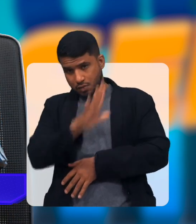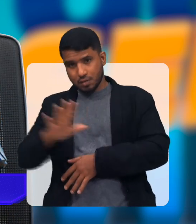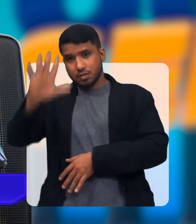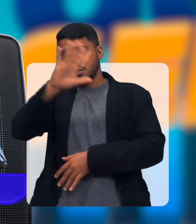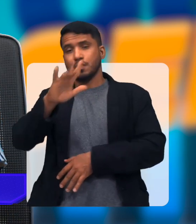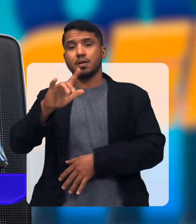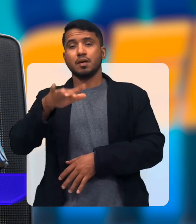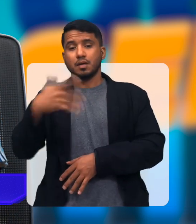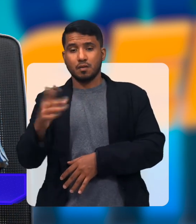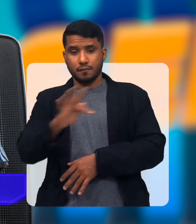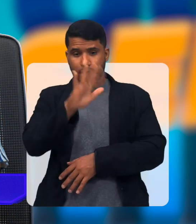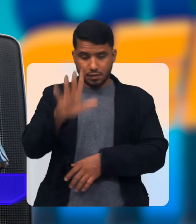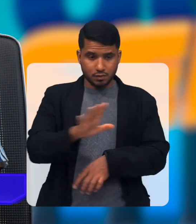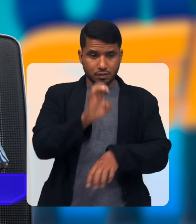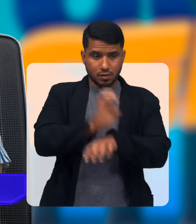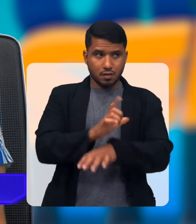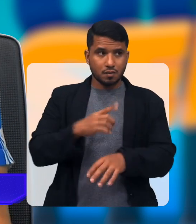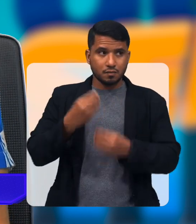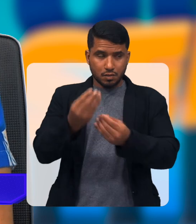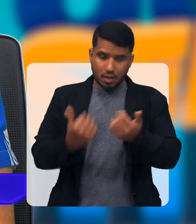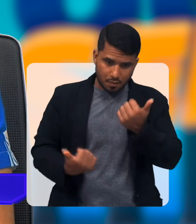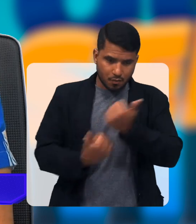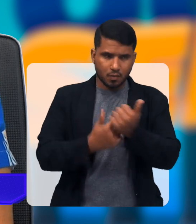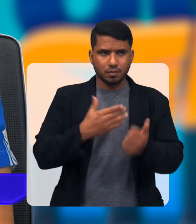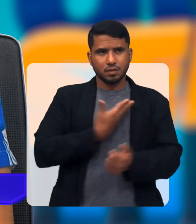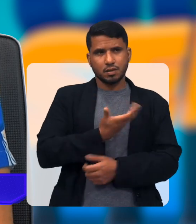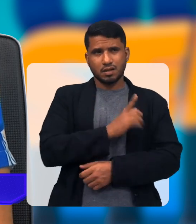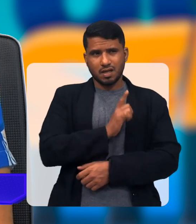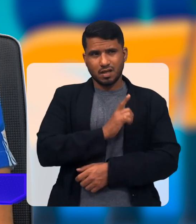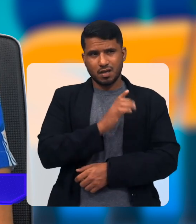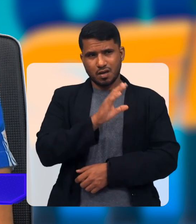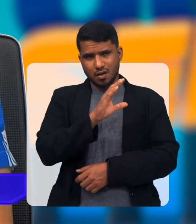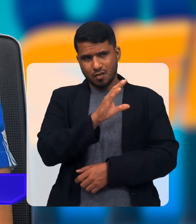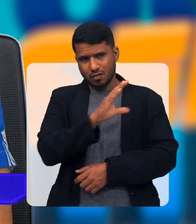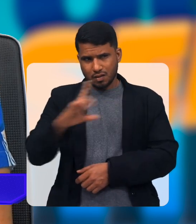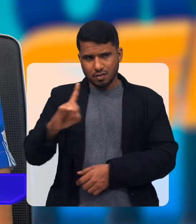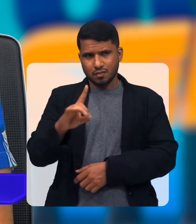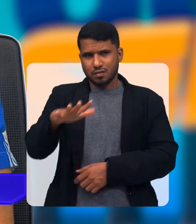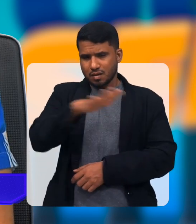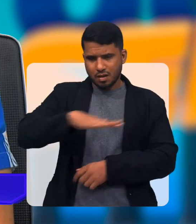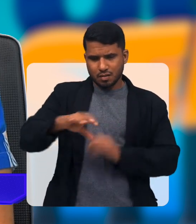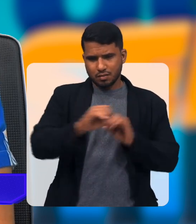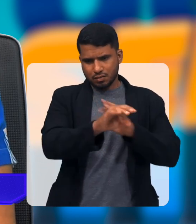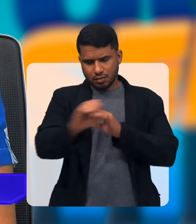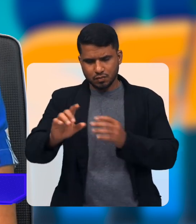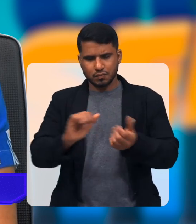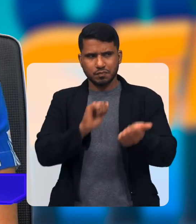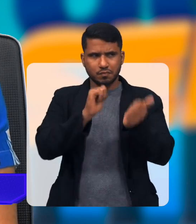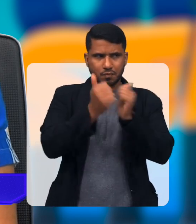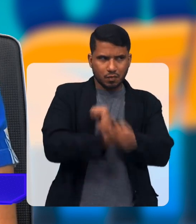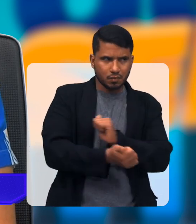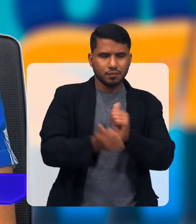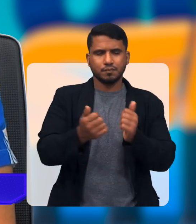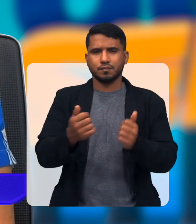esse apoio Nós temos coordenadores Na área de educação Na área de Esporte